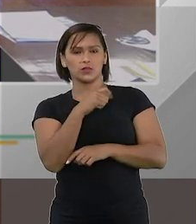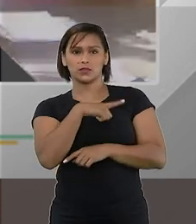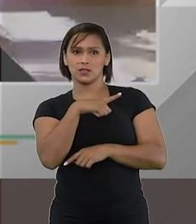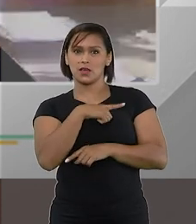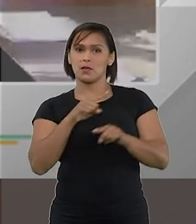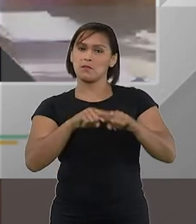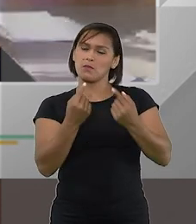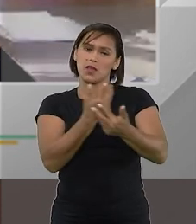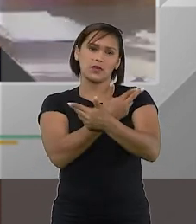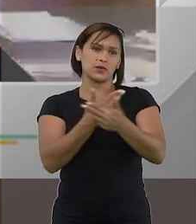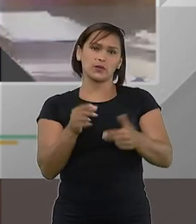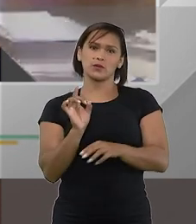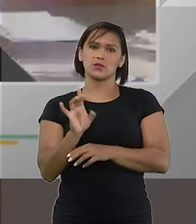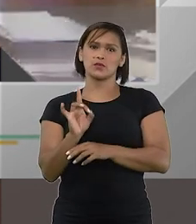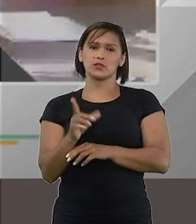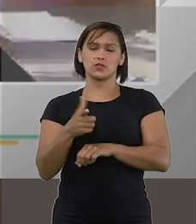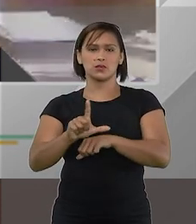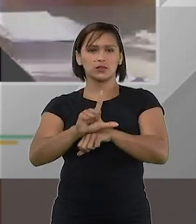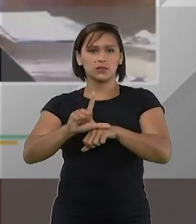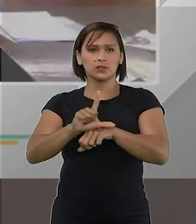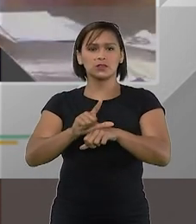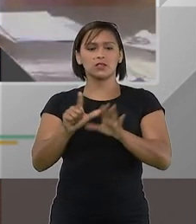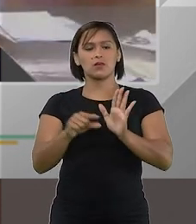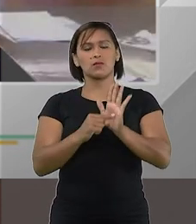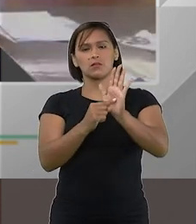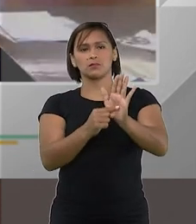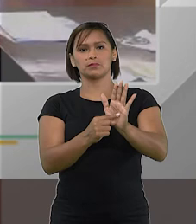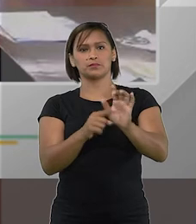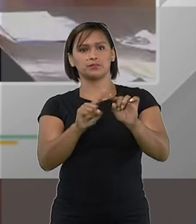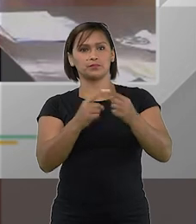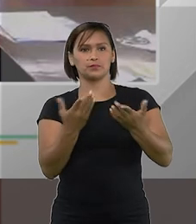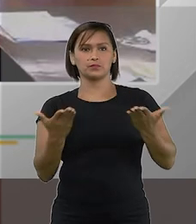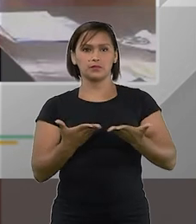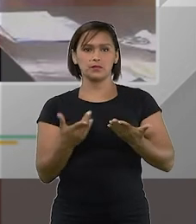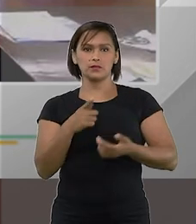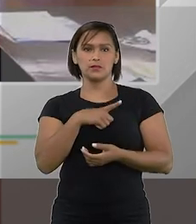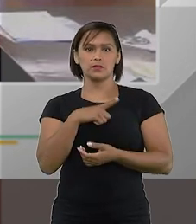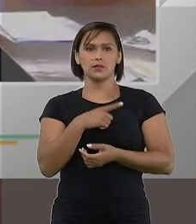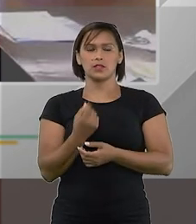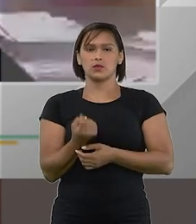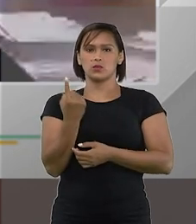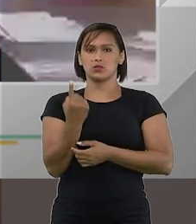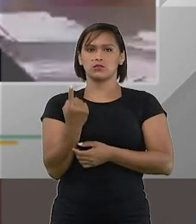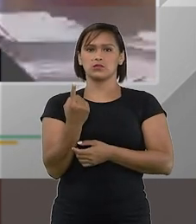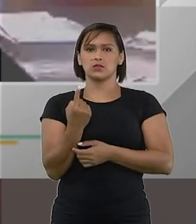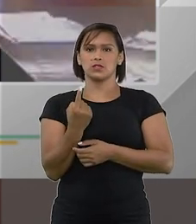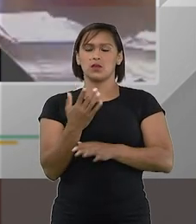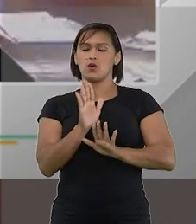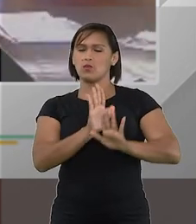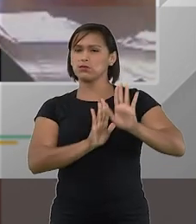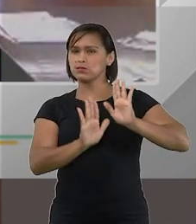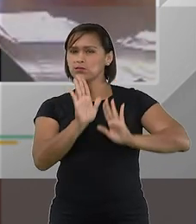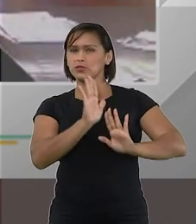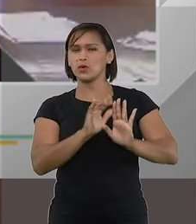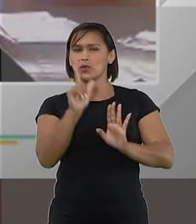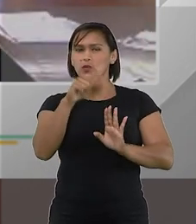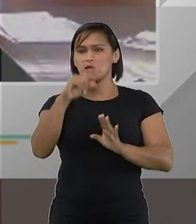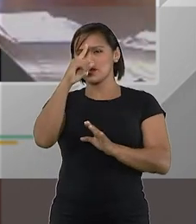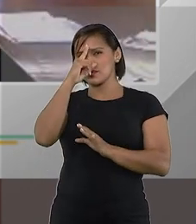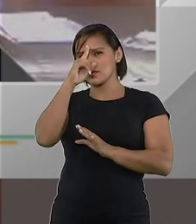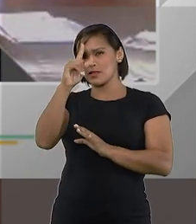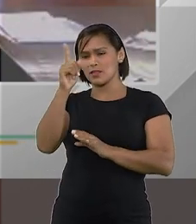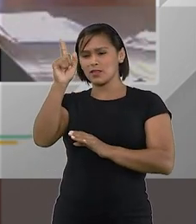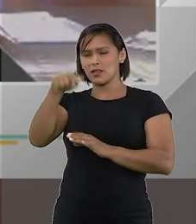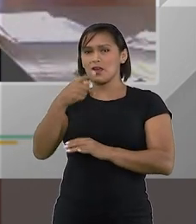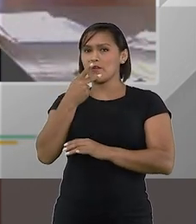coisas que o legislador traz agora eu tenho um pouco de receio com essa ideia